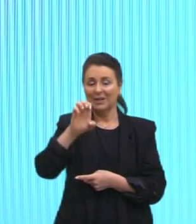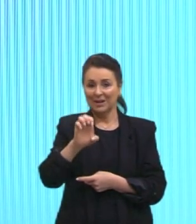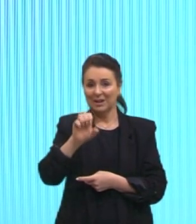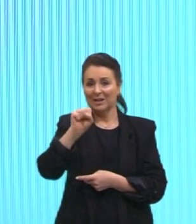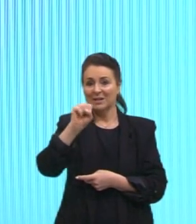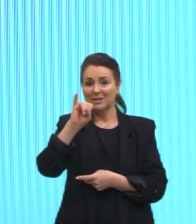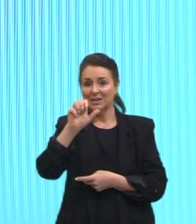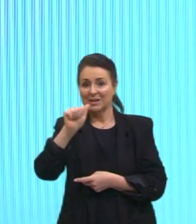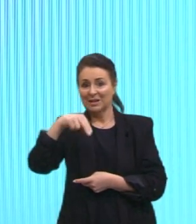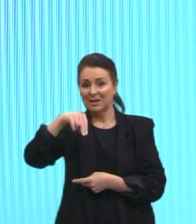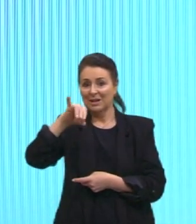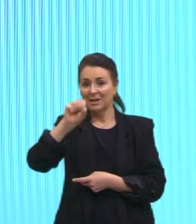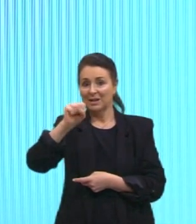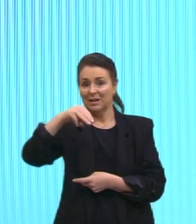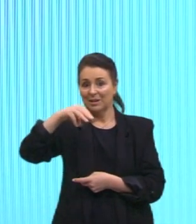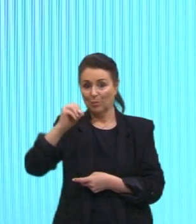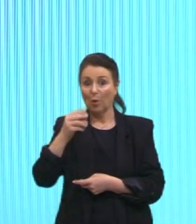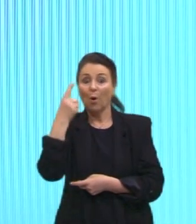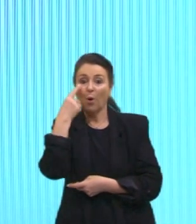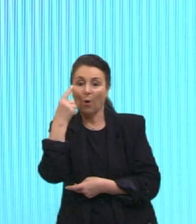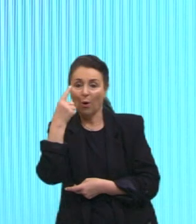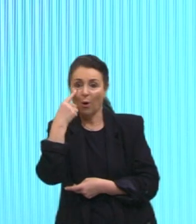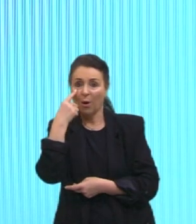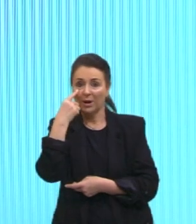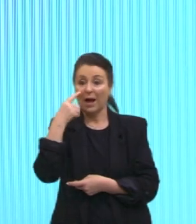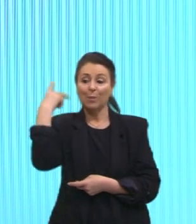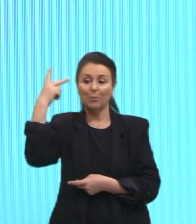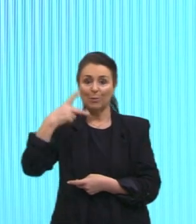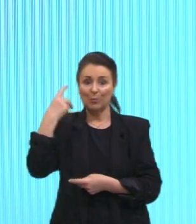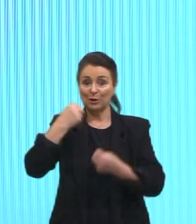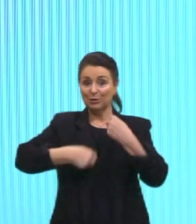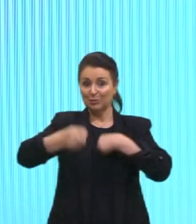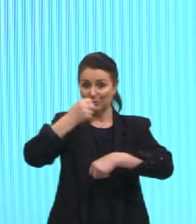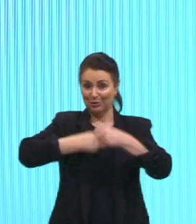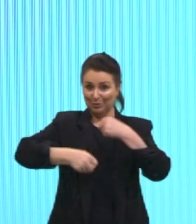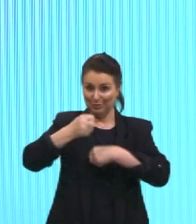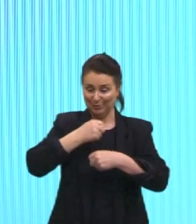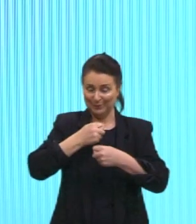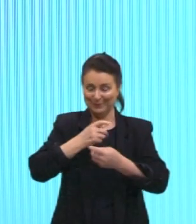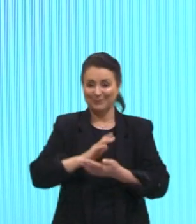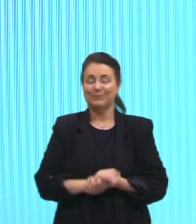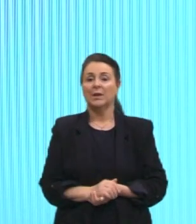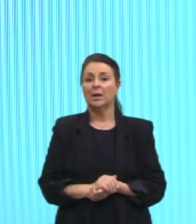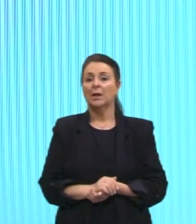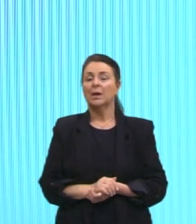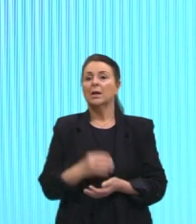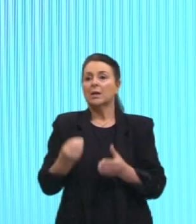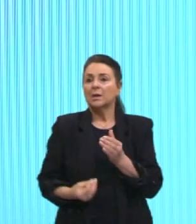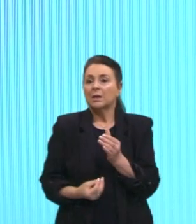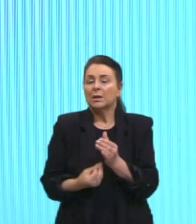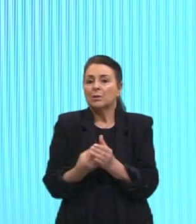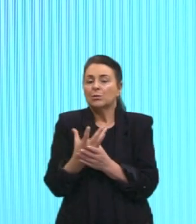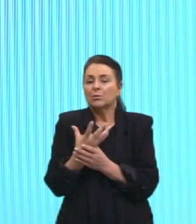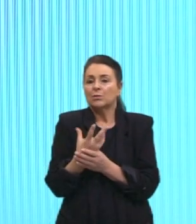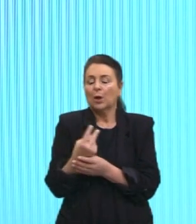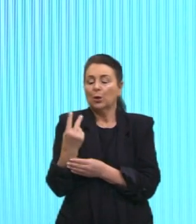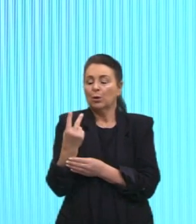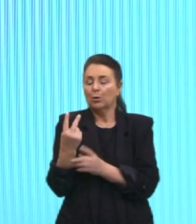QR Code, vai lá e dá uma lida, isso é importante, muitas vezes aparece na tua aulinha. E aí, então, surge, né, dois,